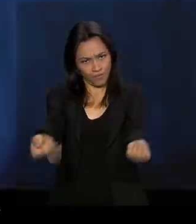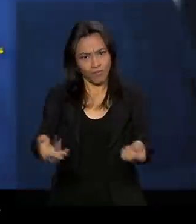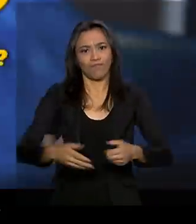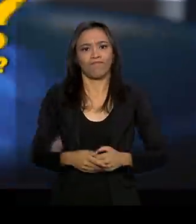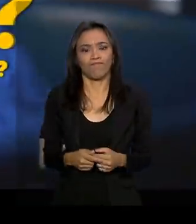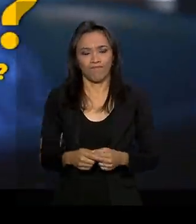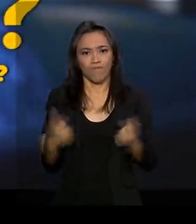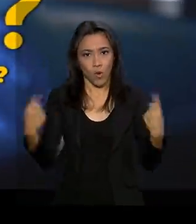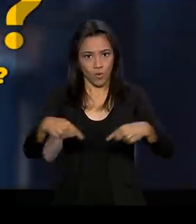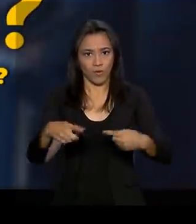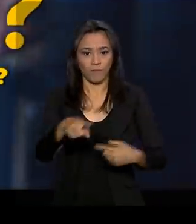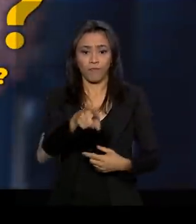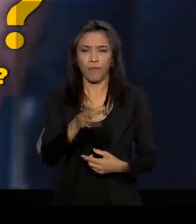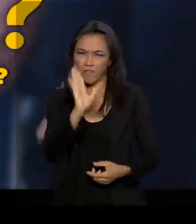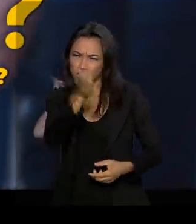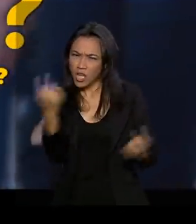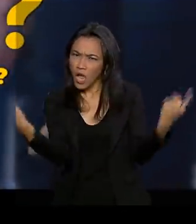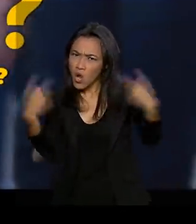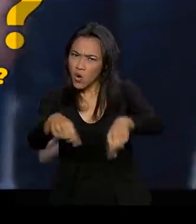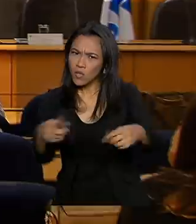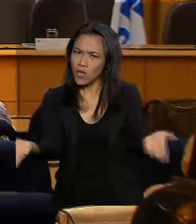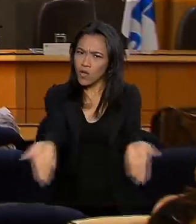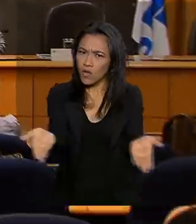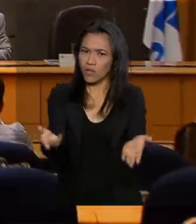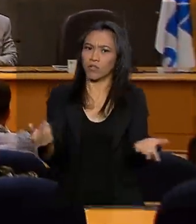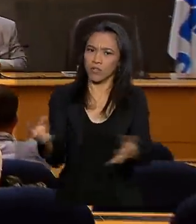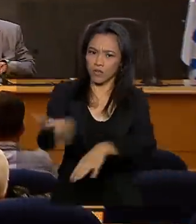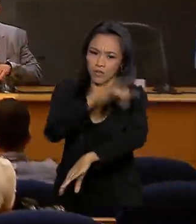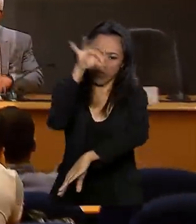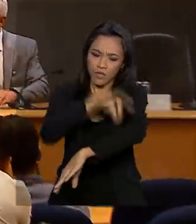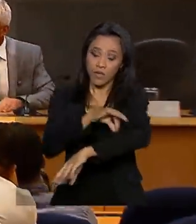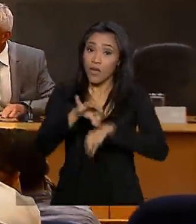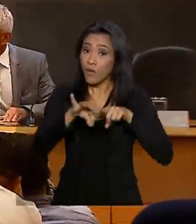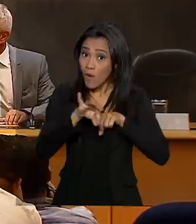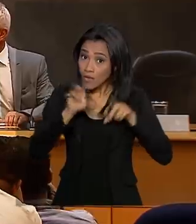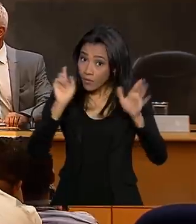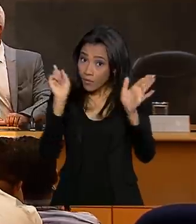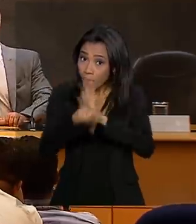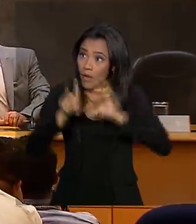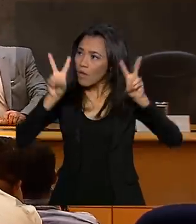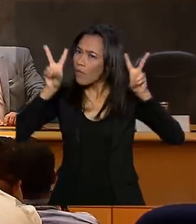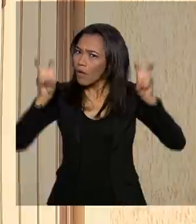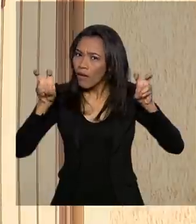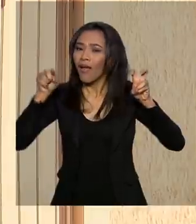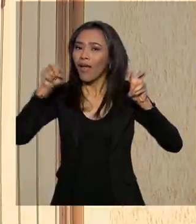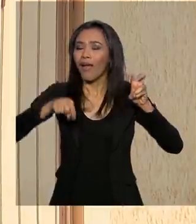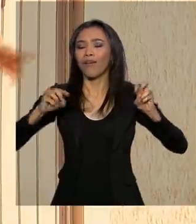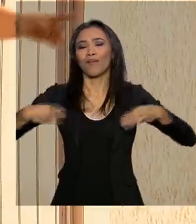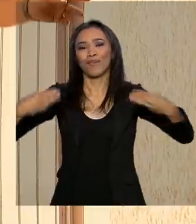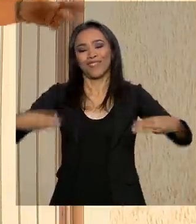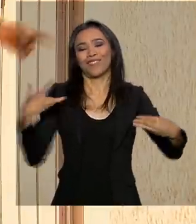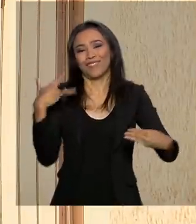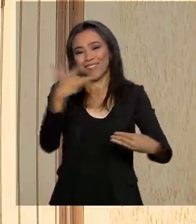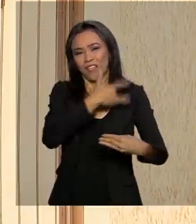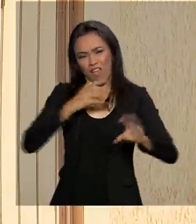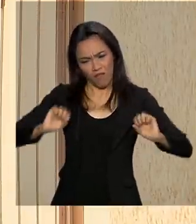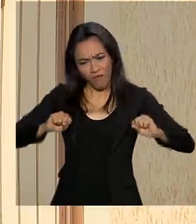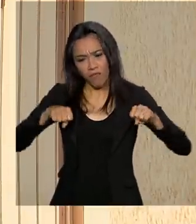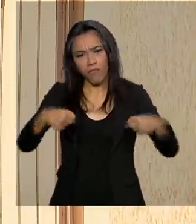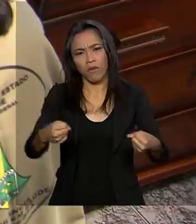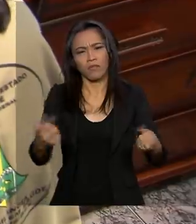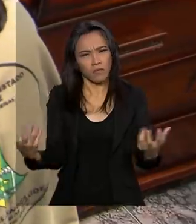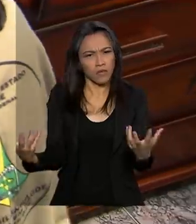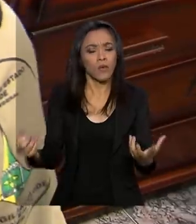E você, já combateu o mosquito hoje? Com essa pergunta, a campanha do Ministério da Saúde reforça o combate ao Aedes